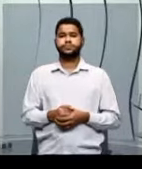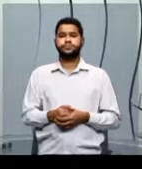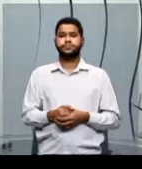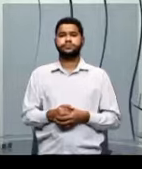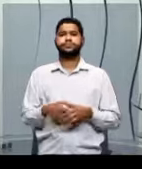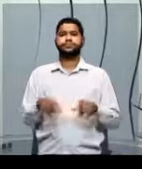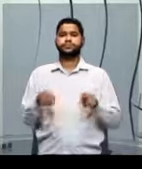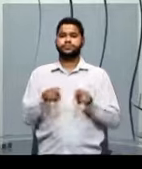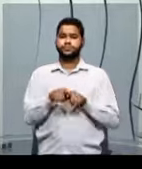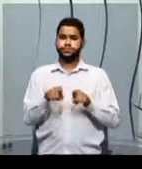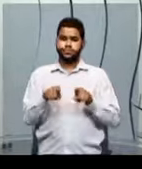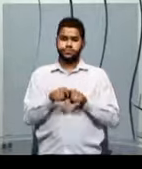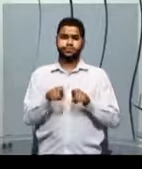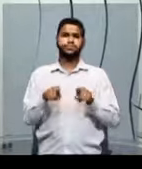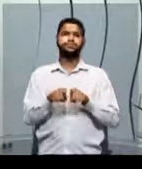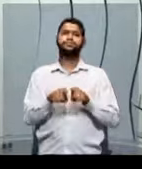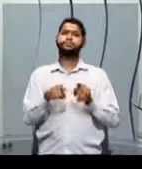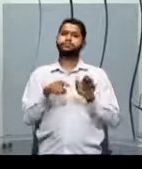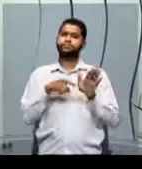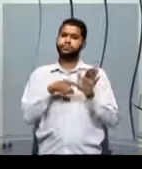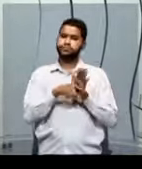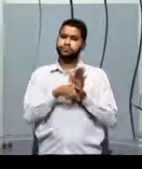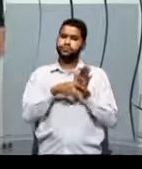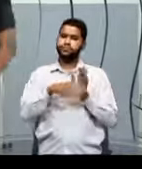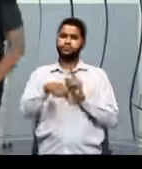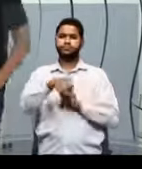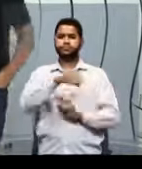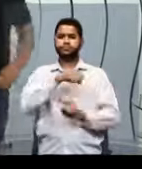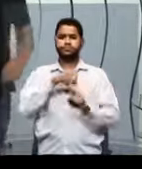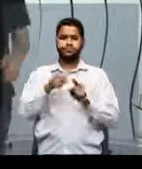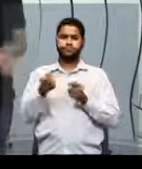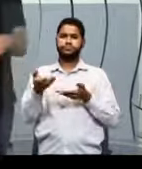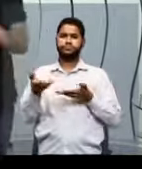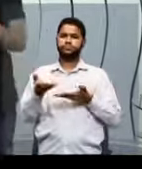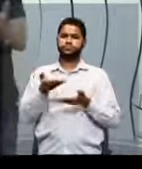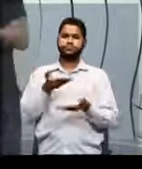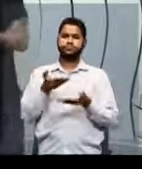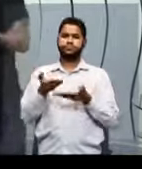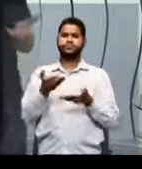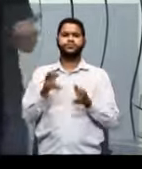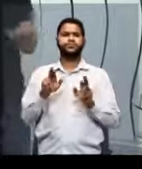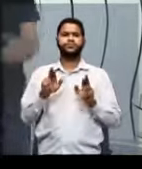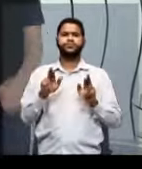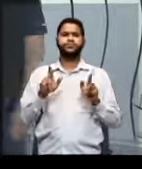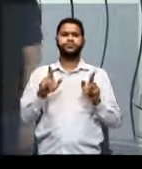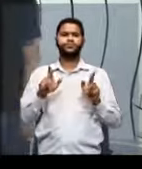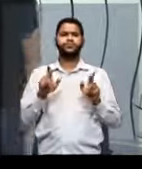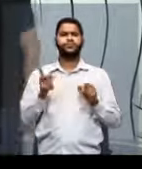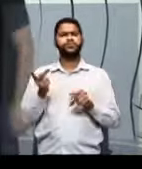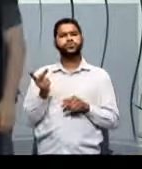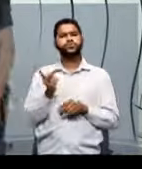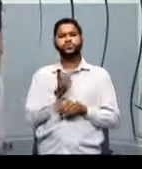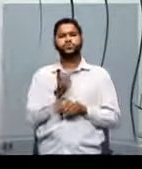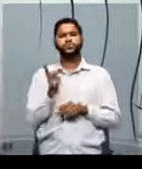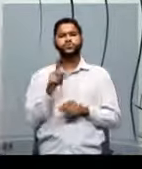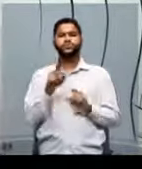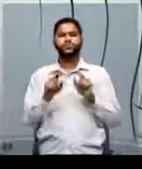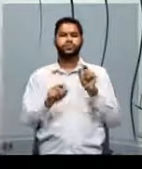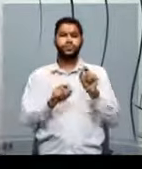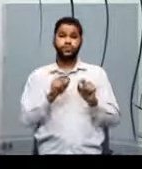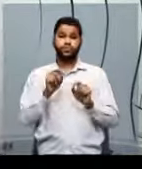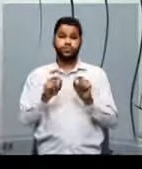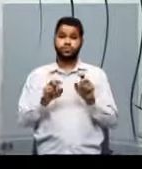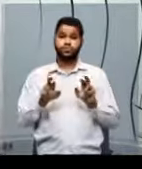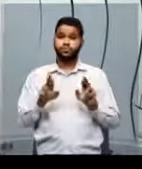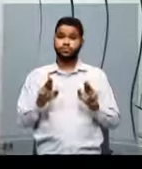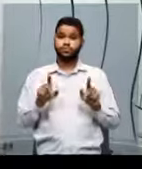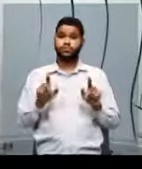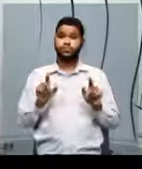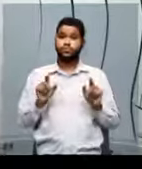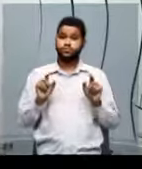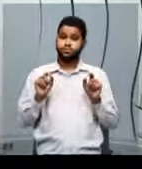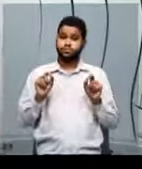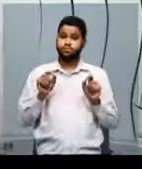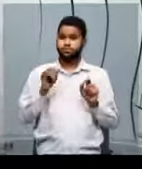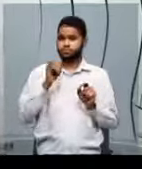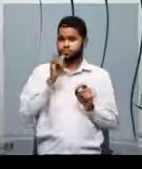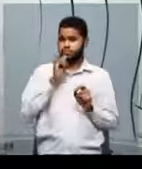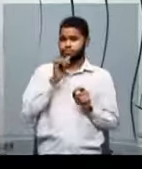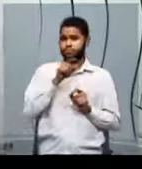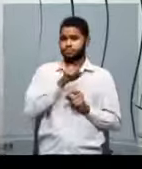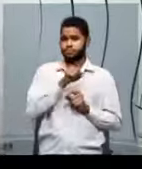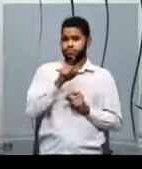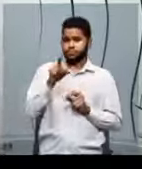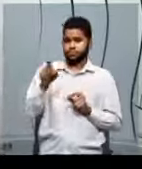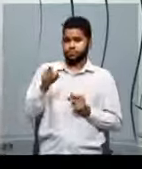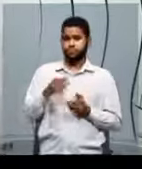Também é uma ciência social aplicada. Qual que a diferença dos dois? A diferença é o seguinte, que quando